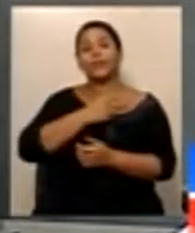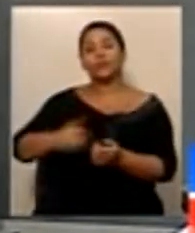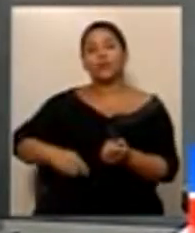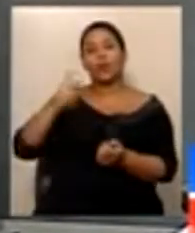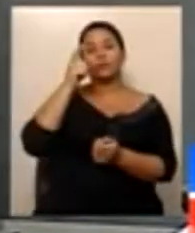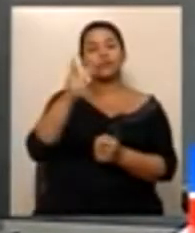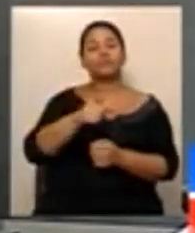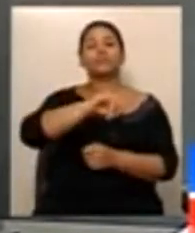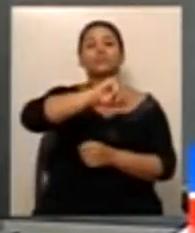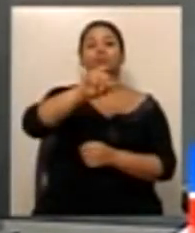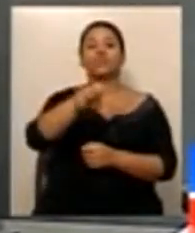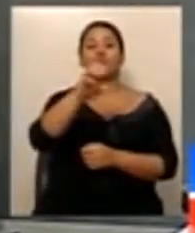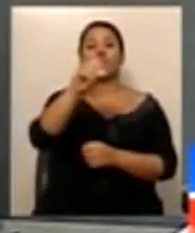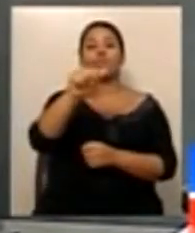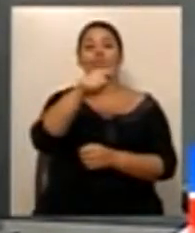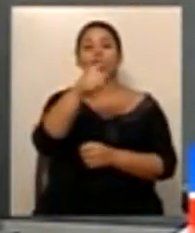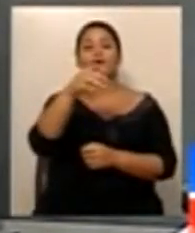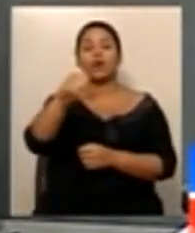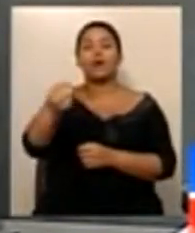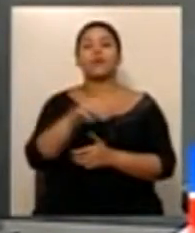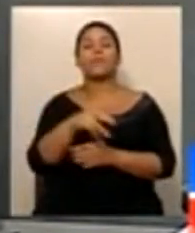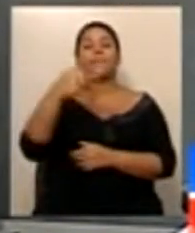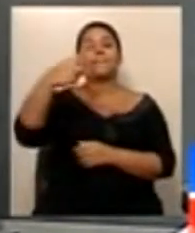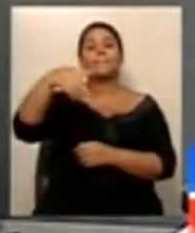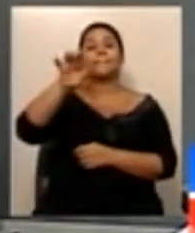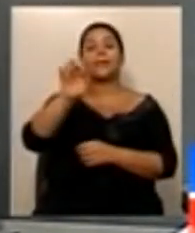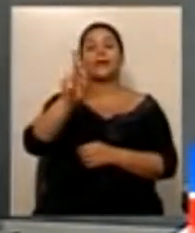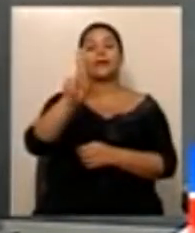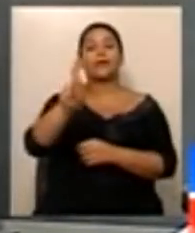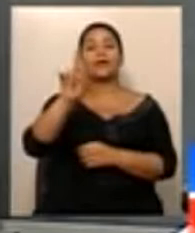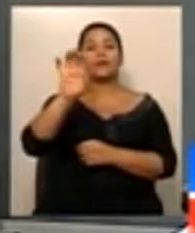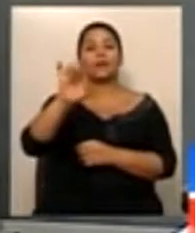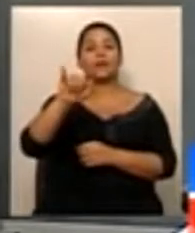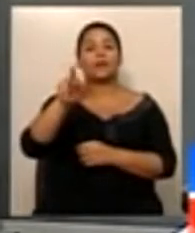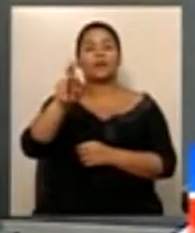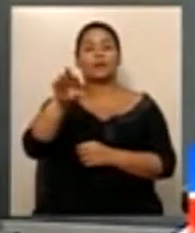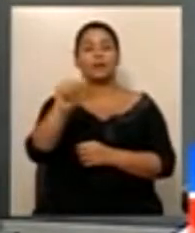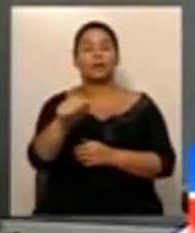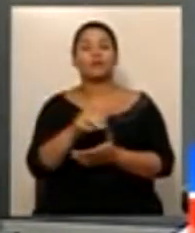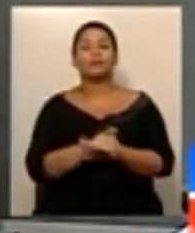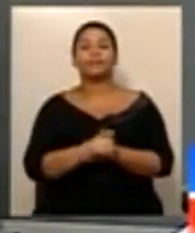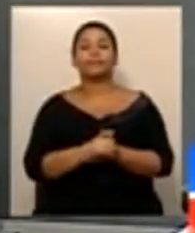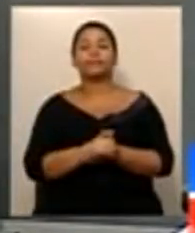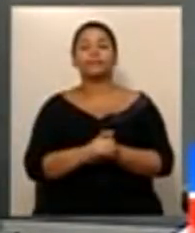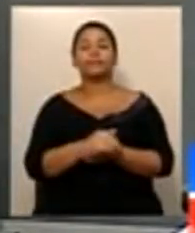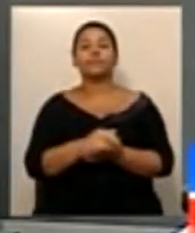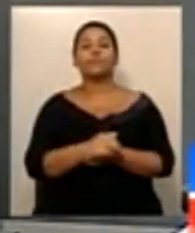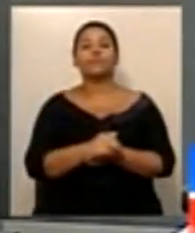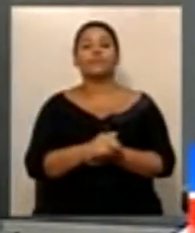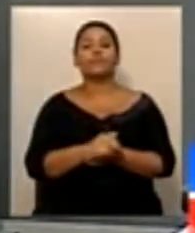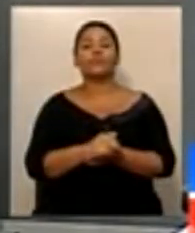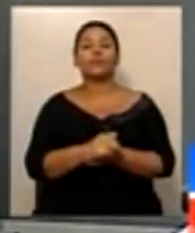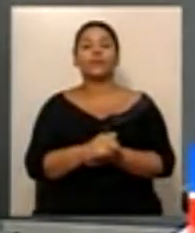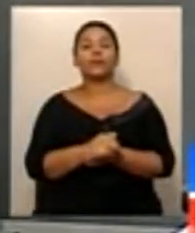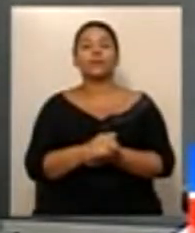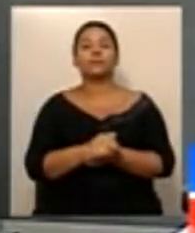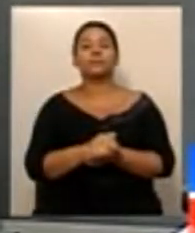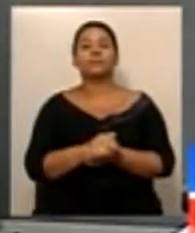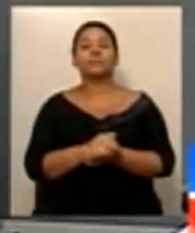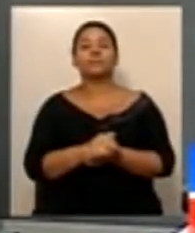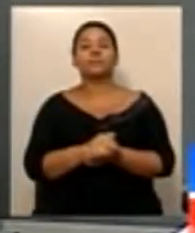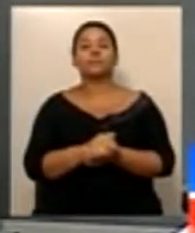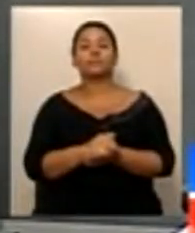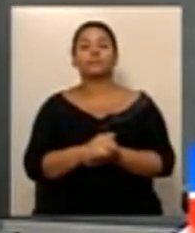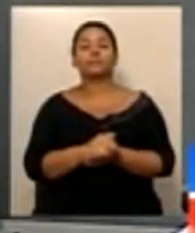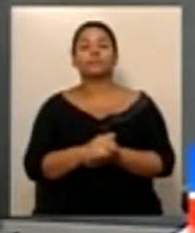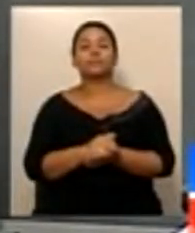Pereira Filho. Dispõe sobre a obrigatoriedade da instalação de equipamentos de controle de emissão de